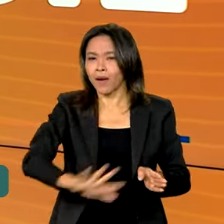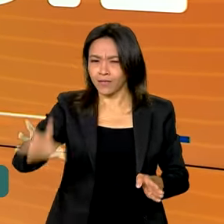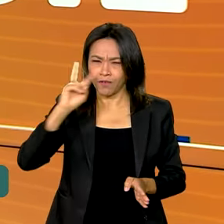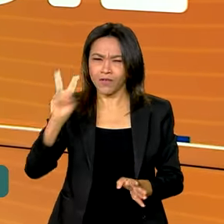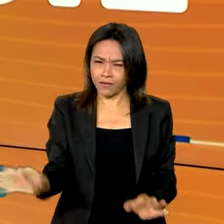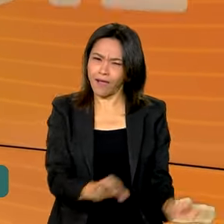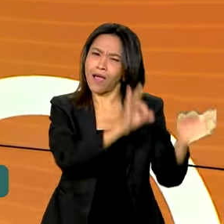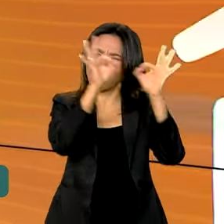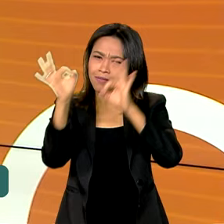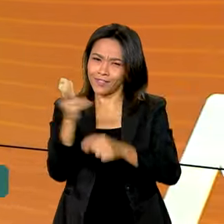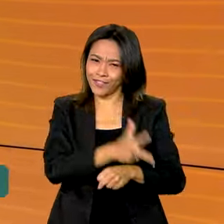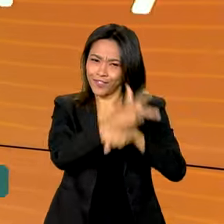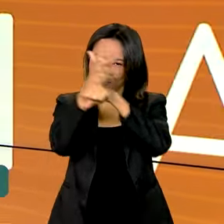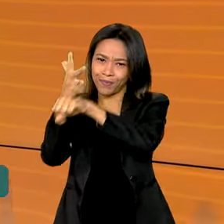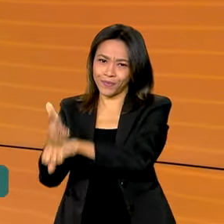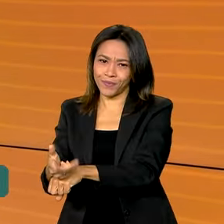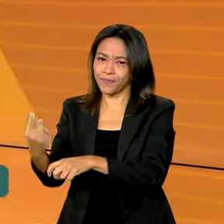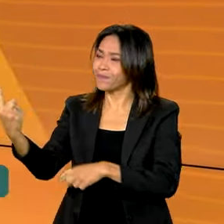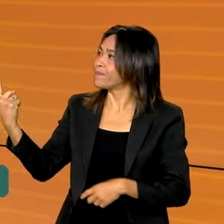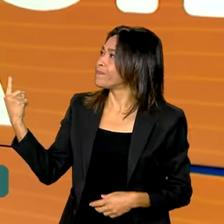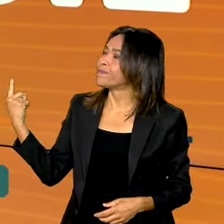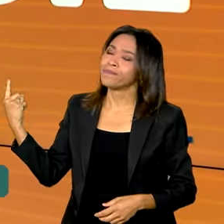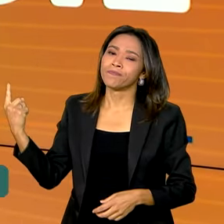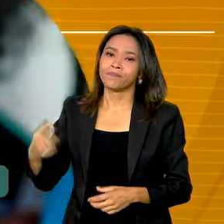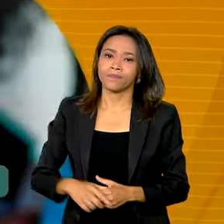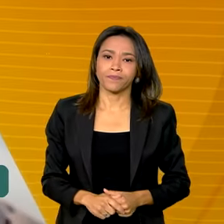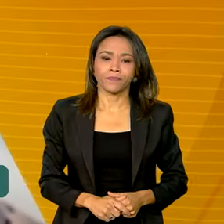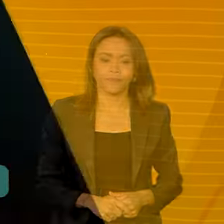agora no nosso quadro Brasil no Rumo Certo.